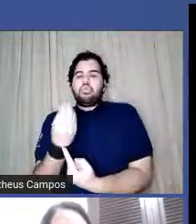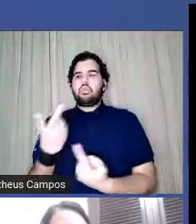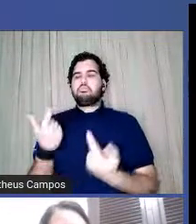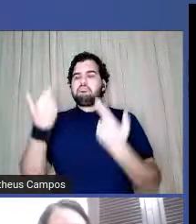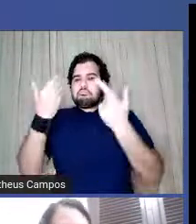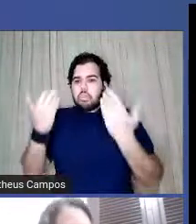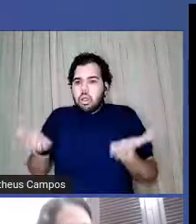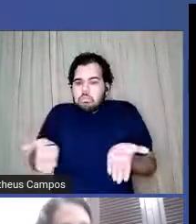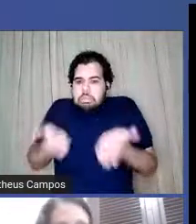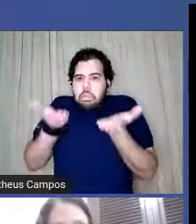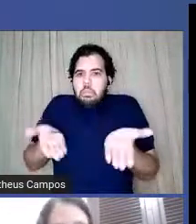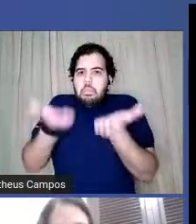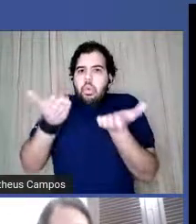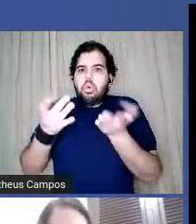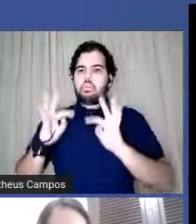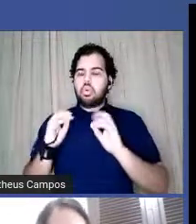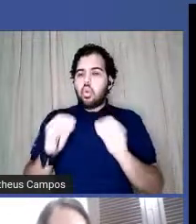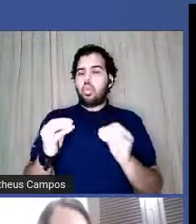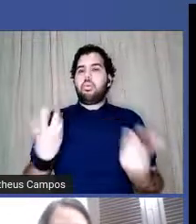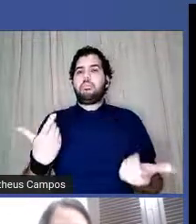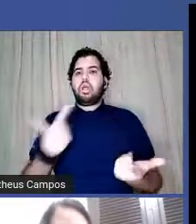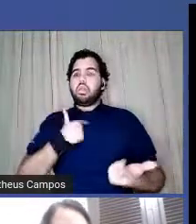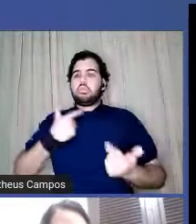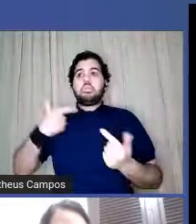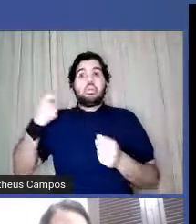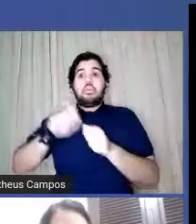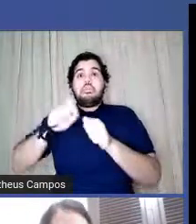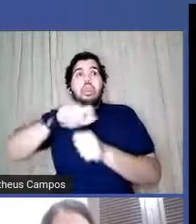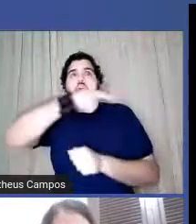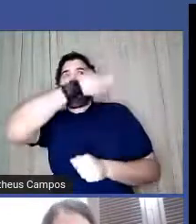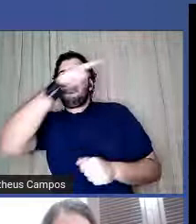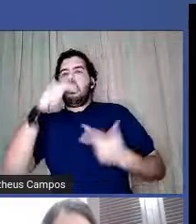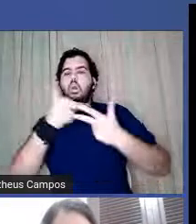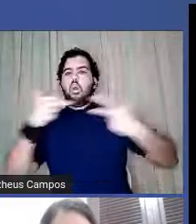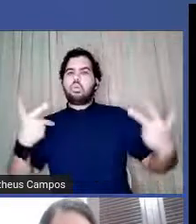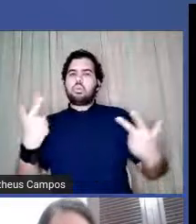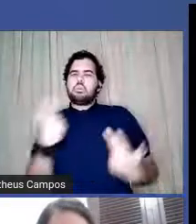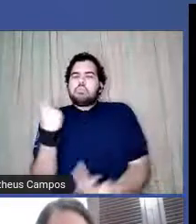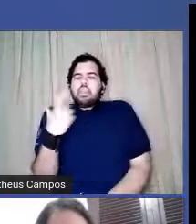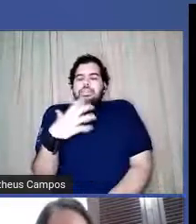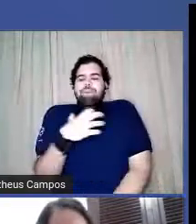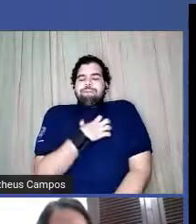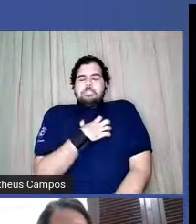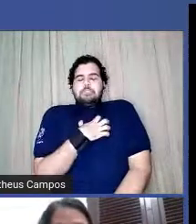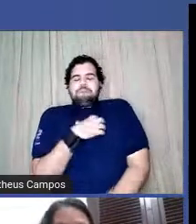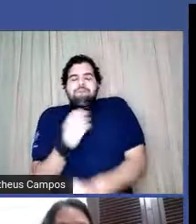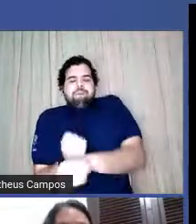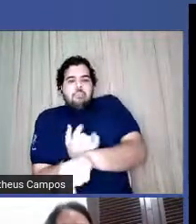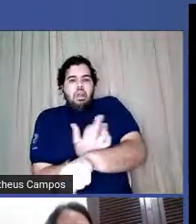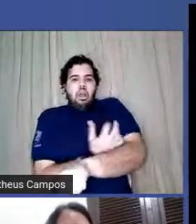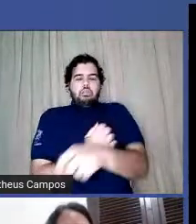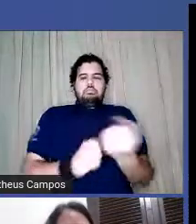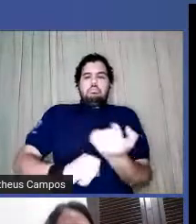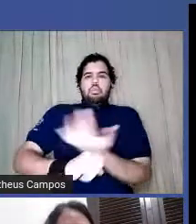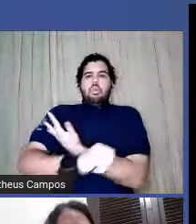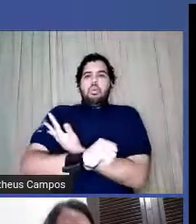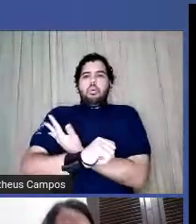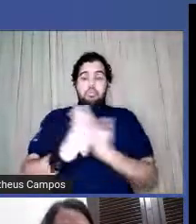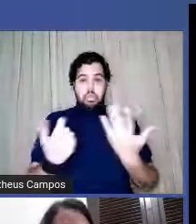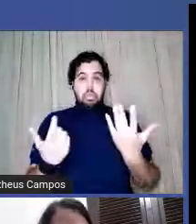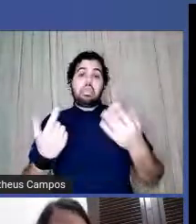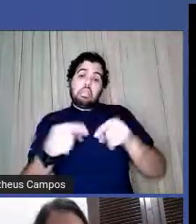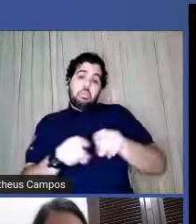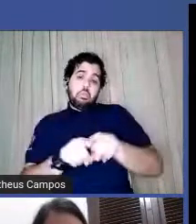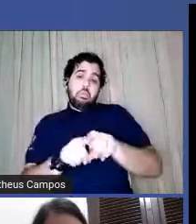nos ajudar a fazer outra coisa, né, com aquilo que a gente está sentindo. E também, em